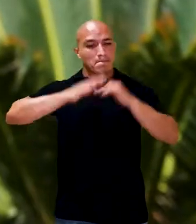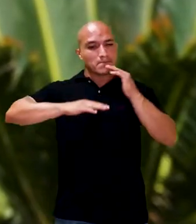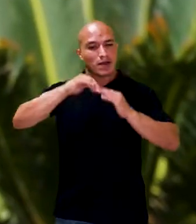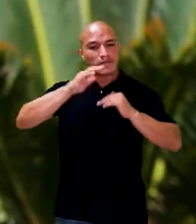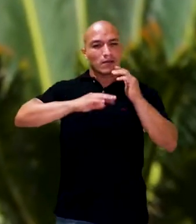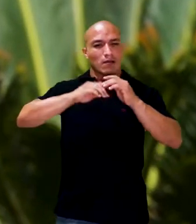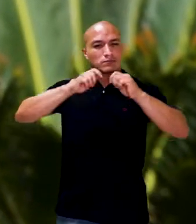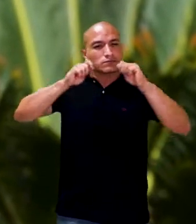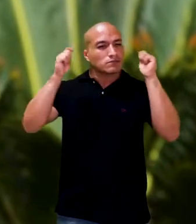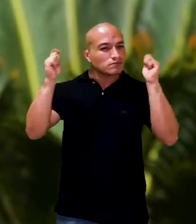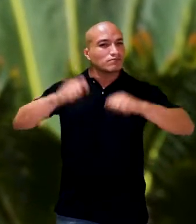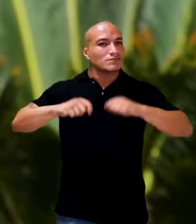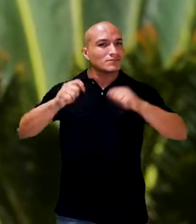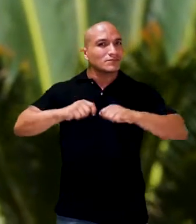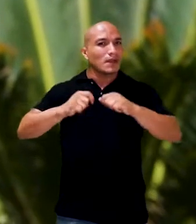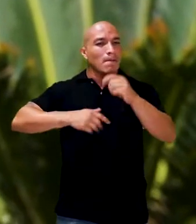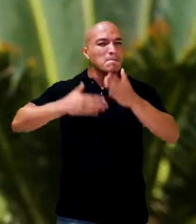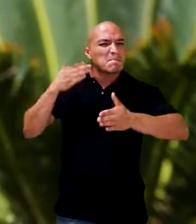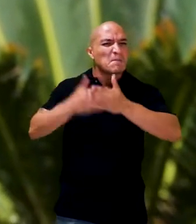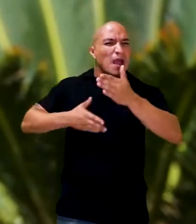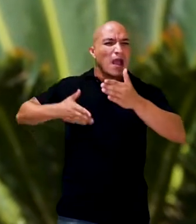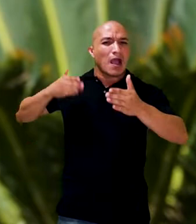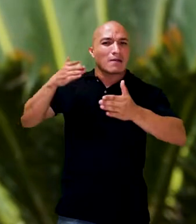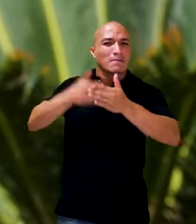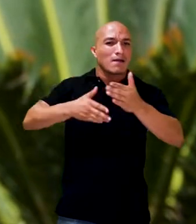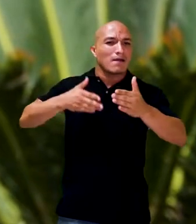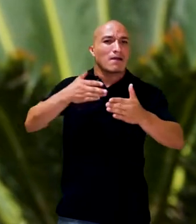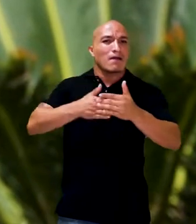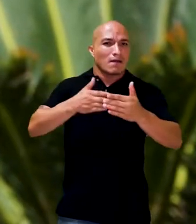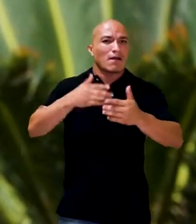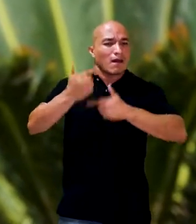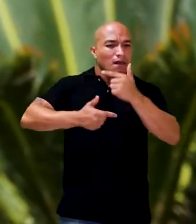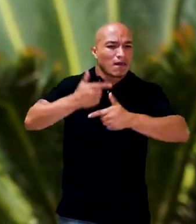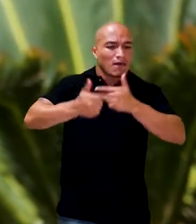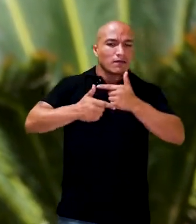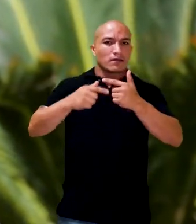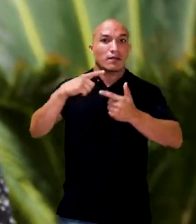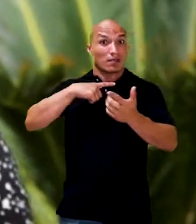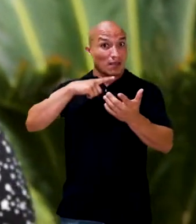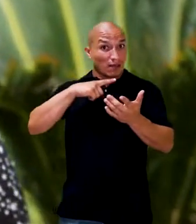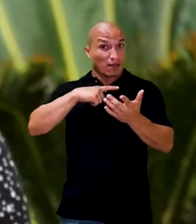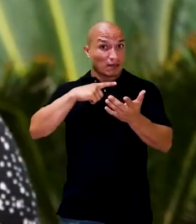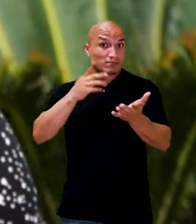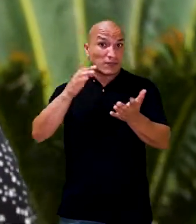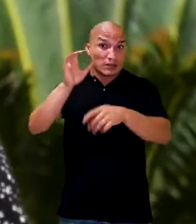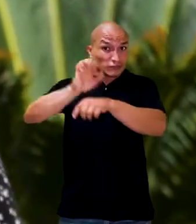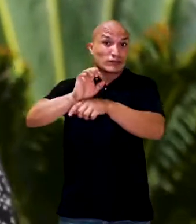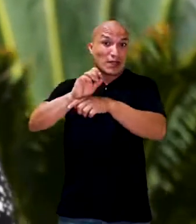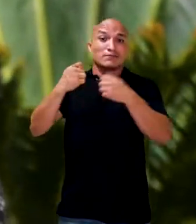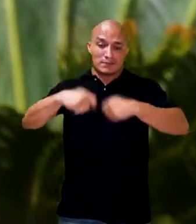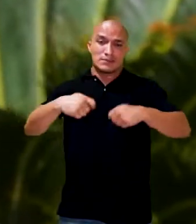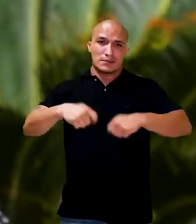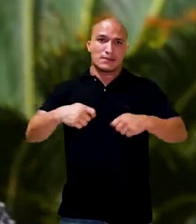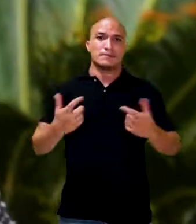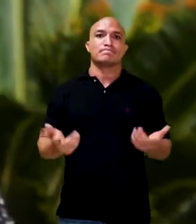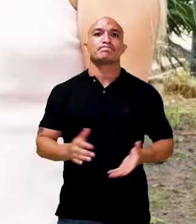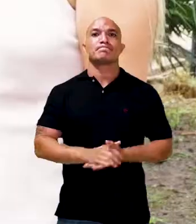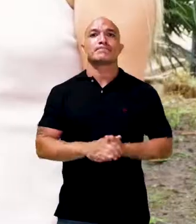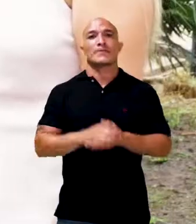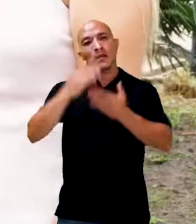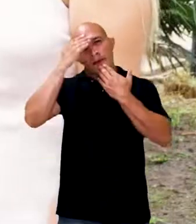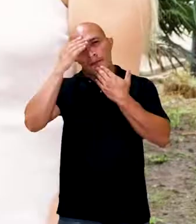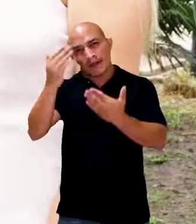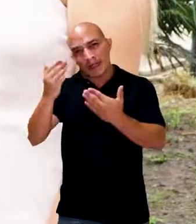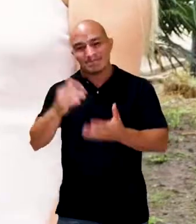hoje eu vejo, através da minha profissão, a possibilidade de enfrentar esses desafios, dessas demandas que o nosso estado, ele